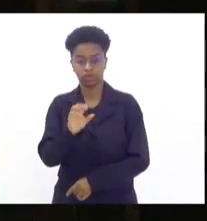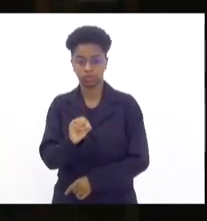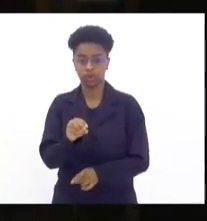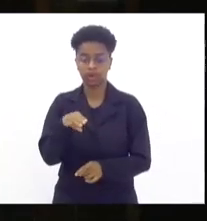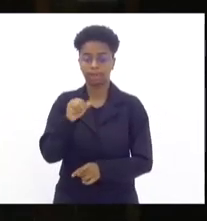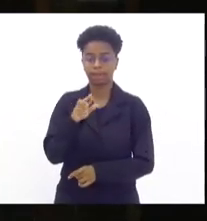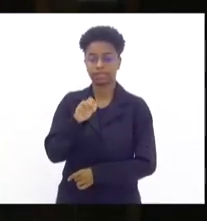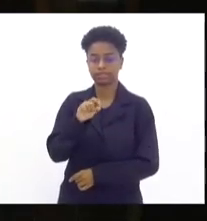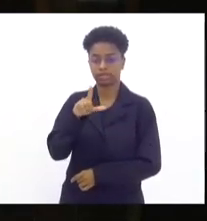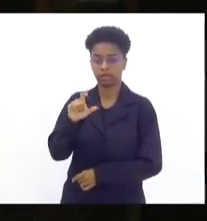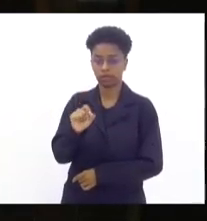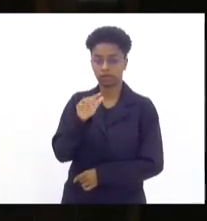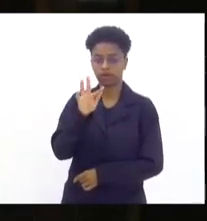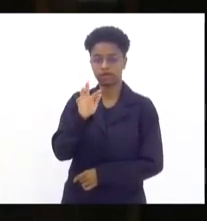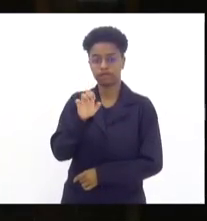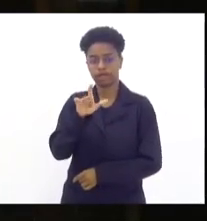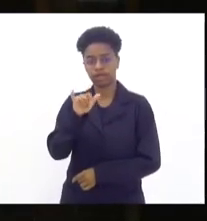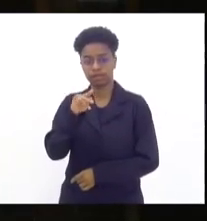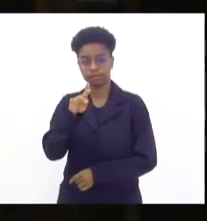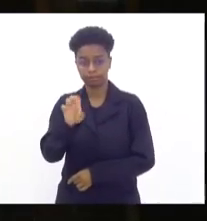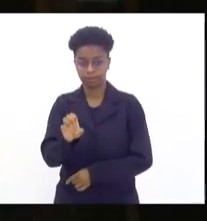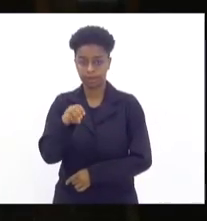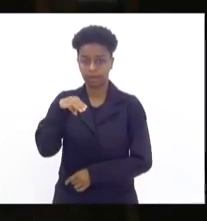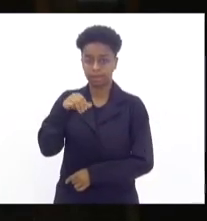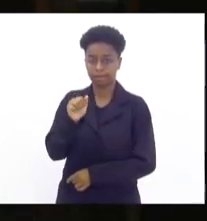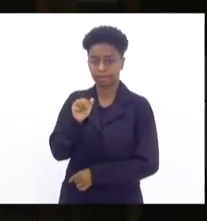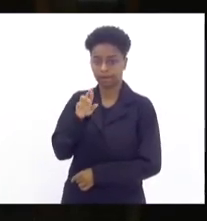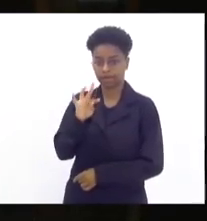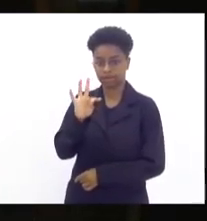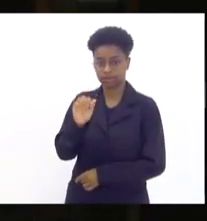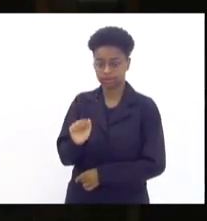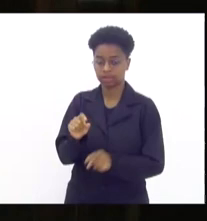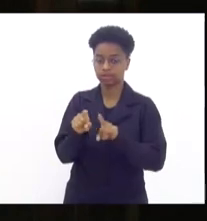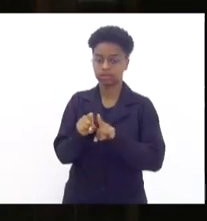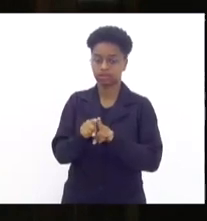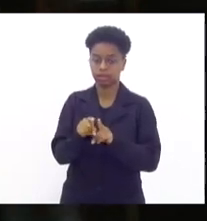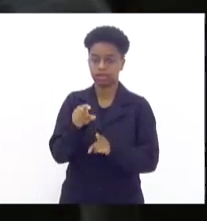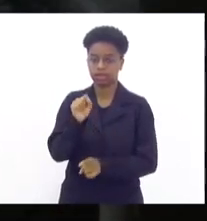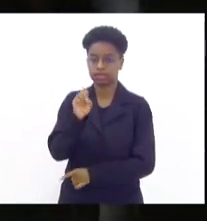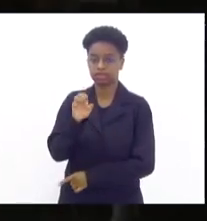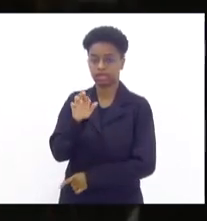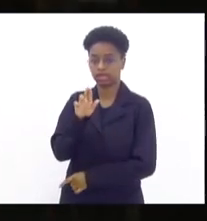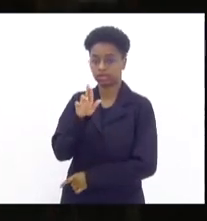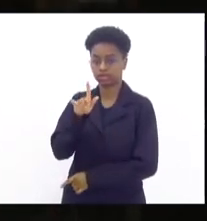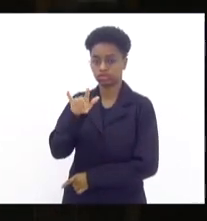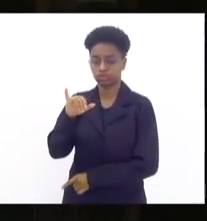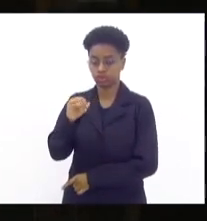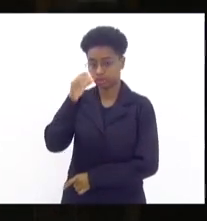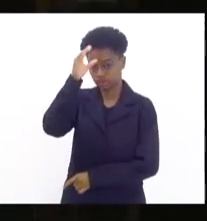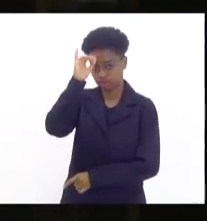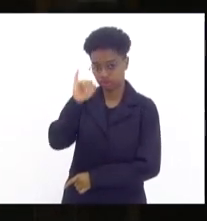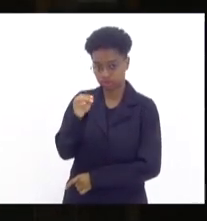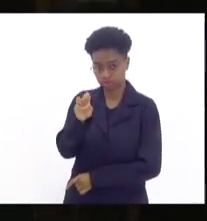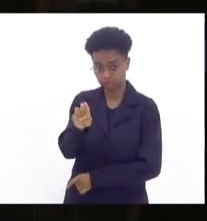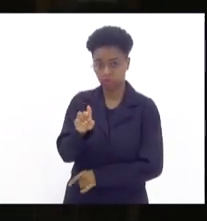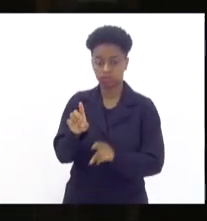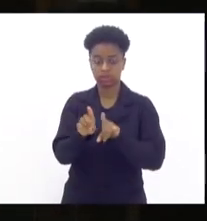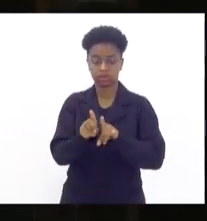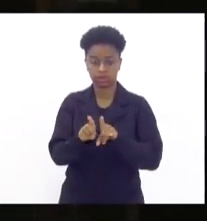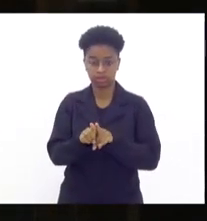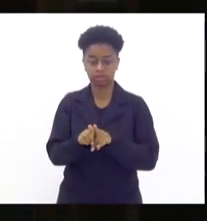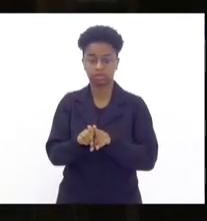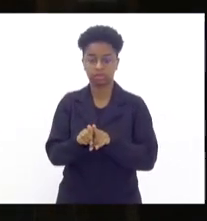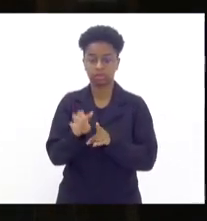deputado Felipe Soares, deputado Amárcia Rocha, deputado Sérgio Fernandes, deputado Tia Ju e deputado